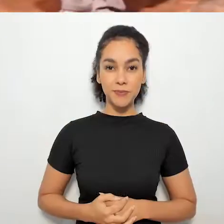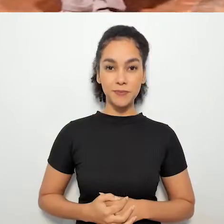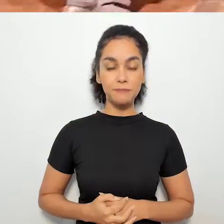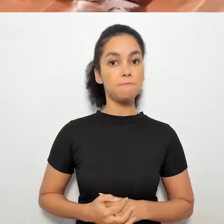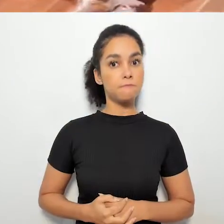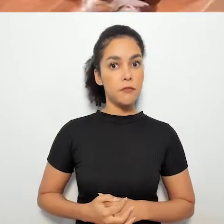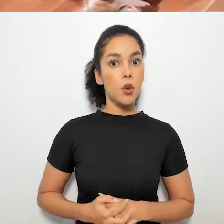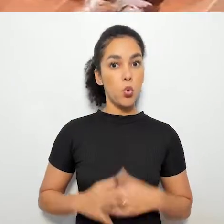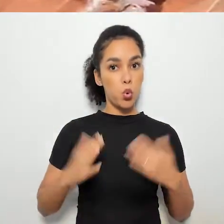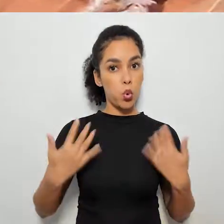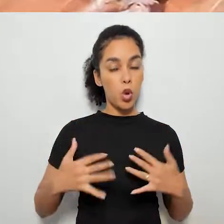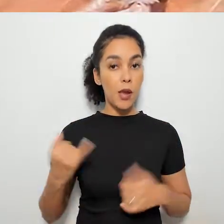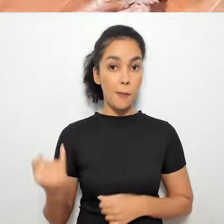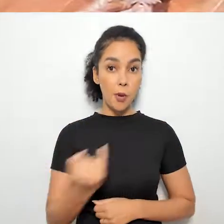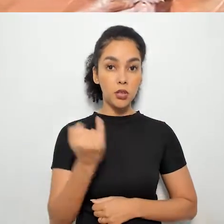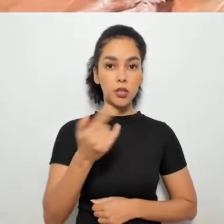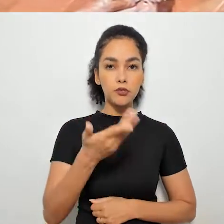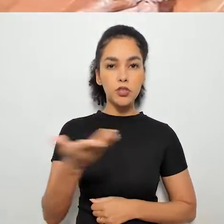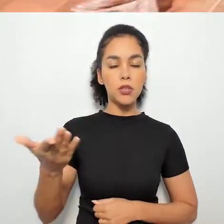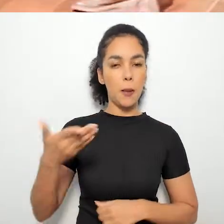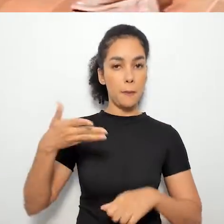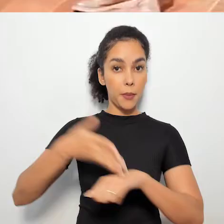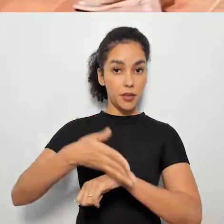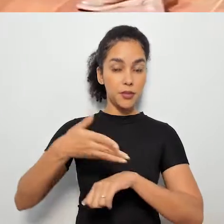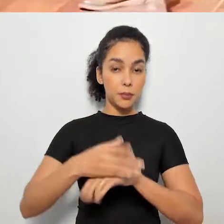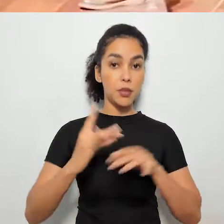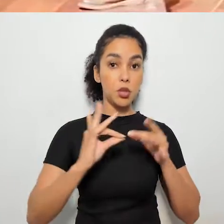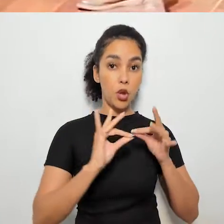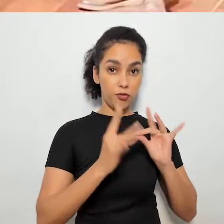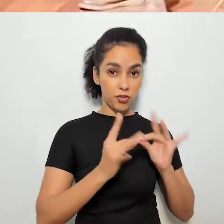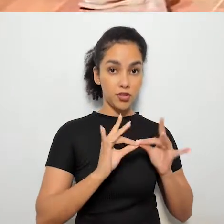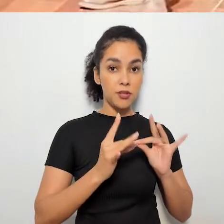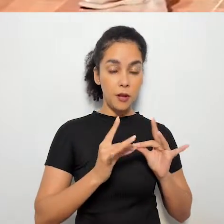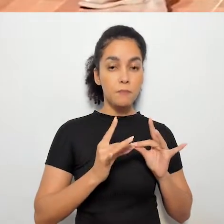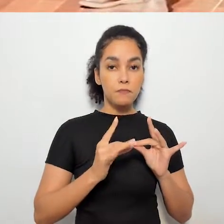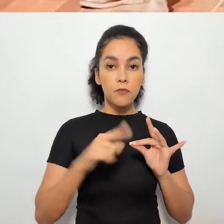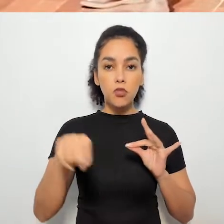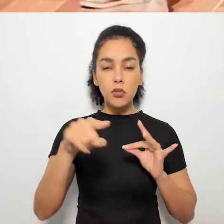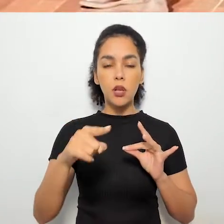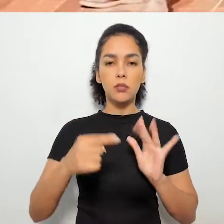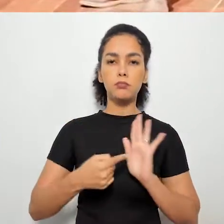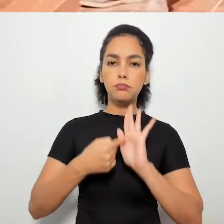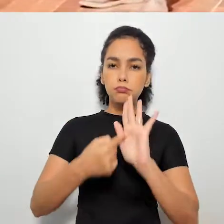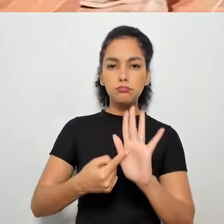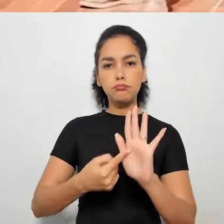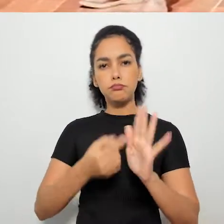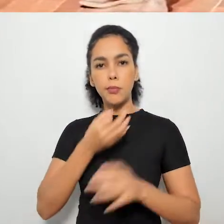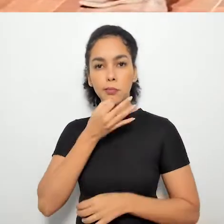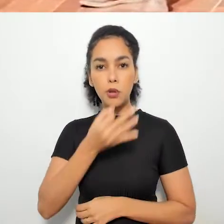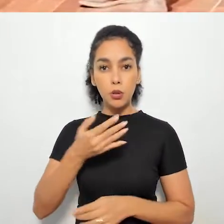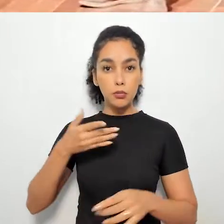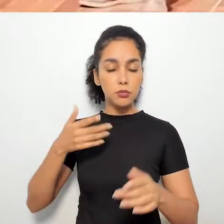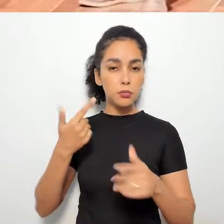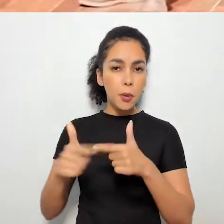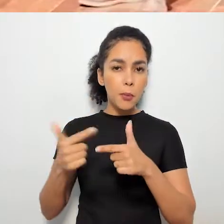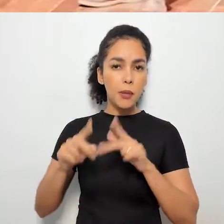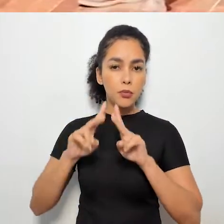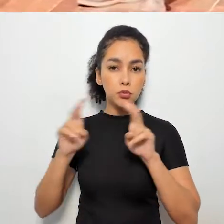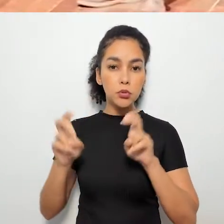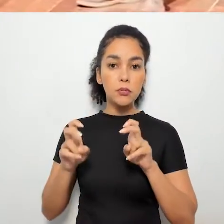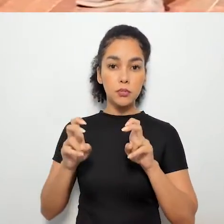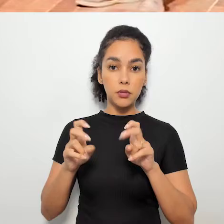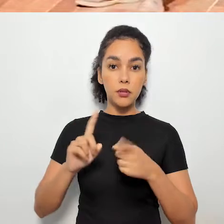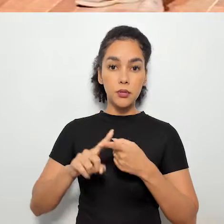É muito importante que todos vocês participem da oficina, para vocês apontarem os problemas e darem